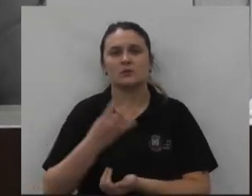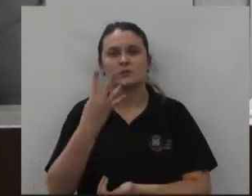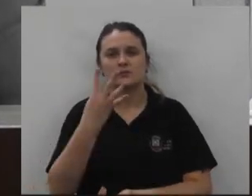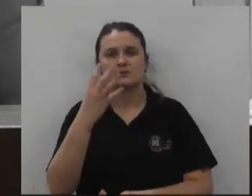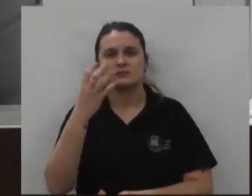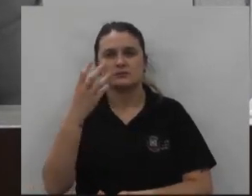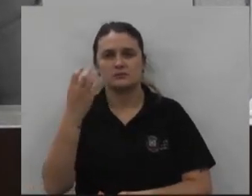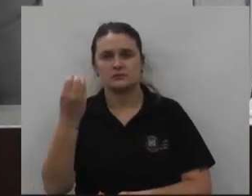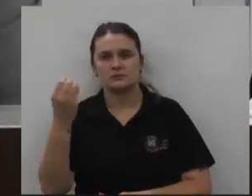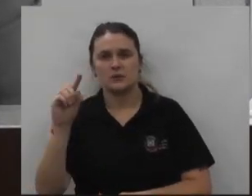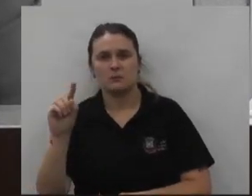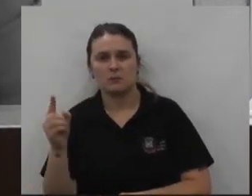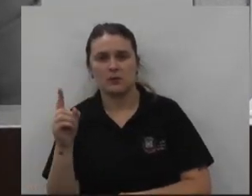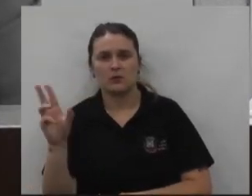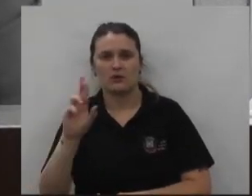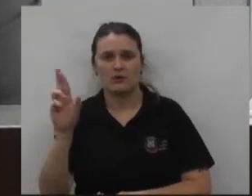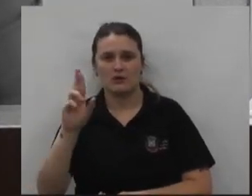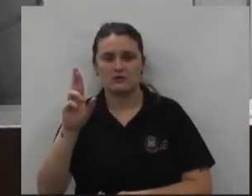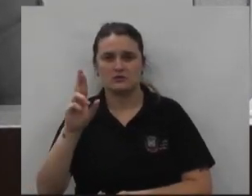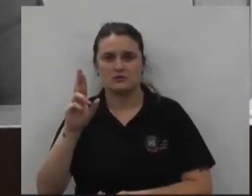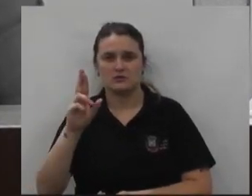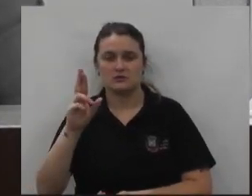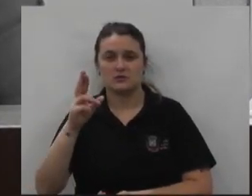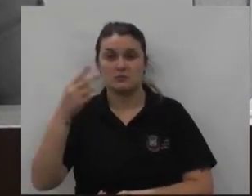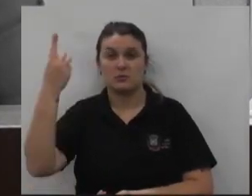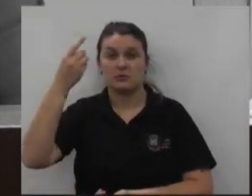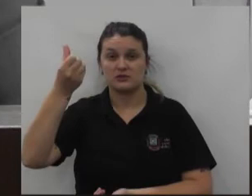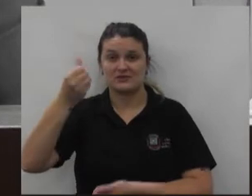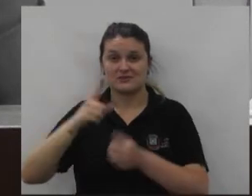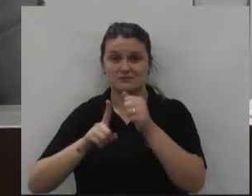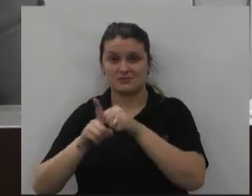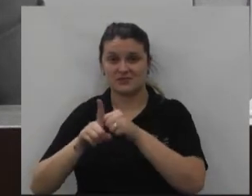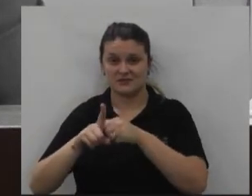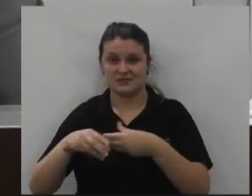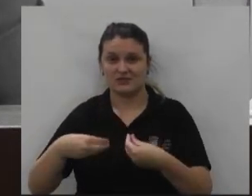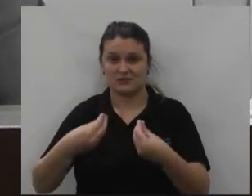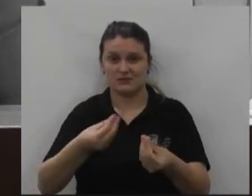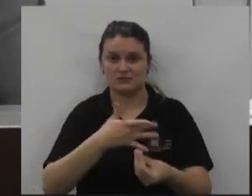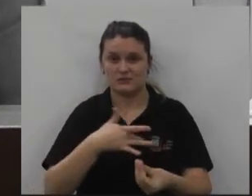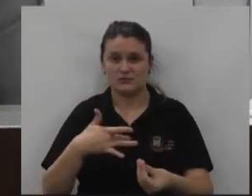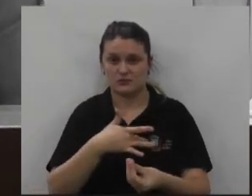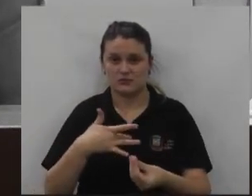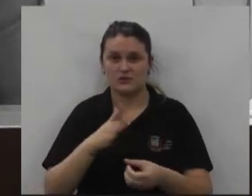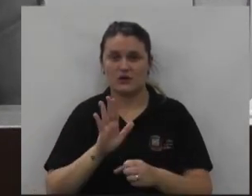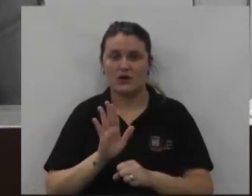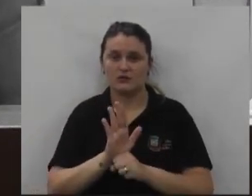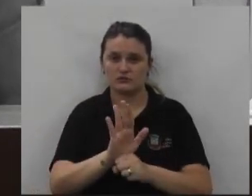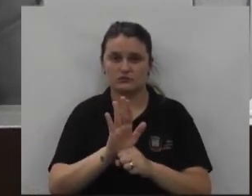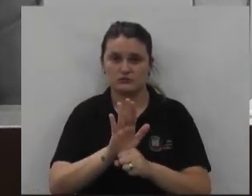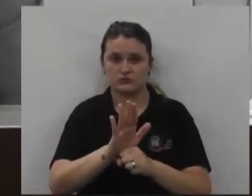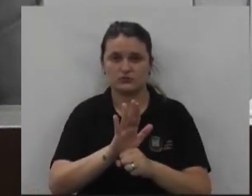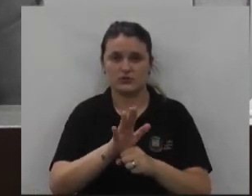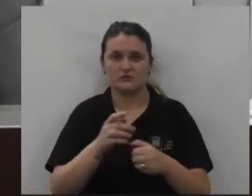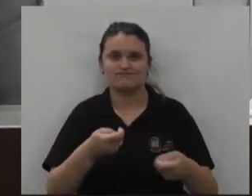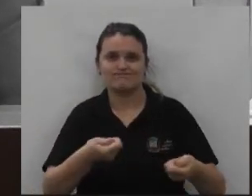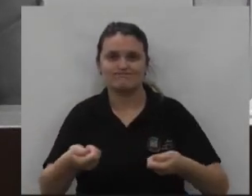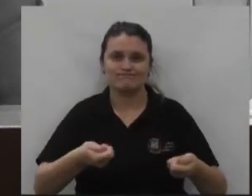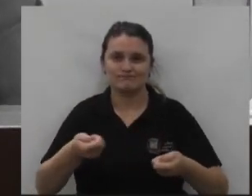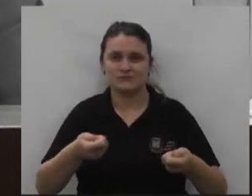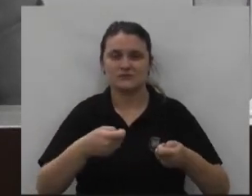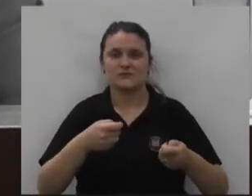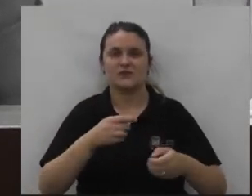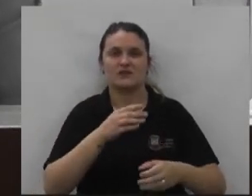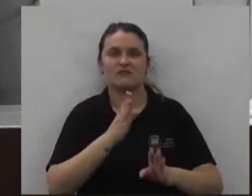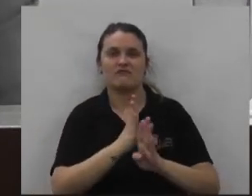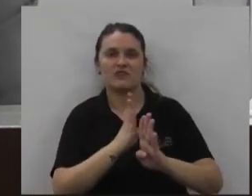400 mil reais no primeiro semestre para a saúde para ajudar no controle das